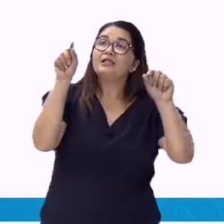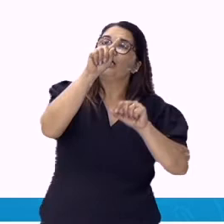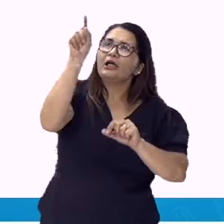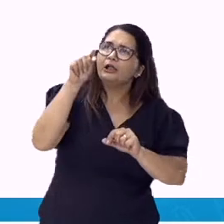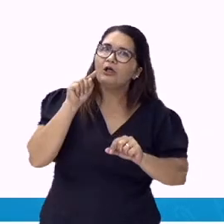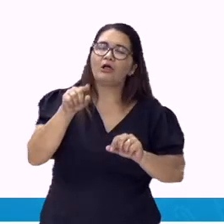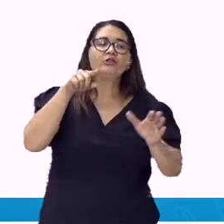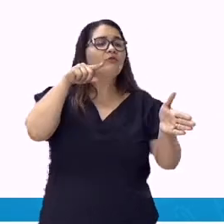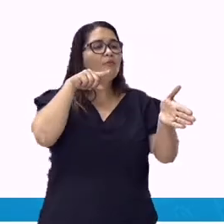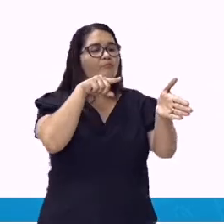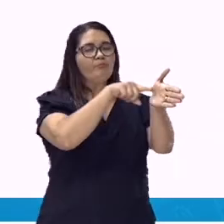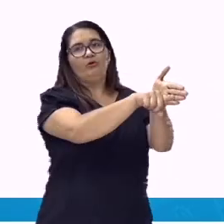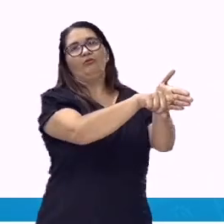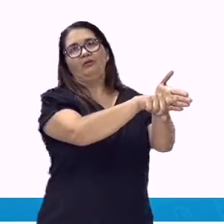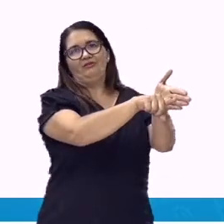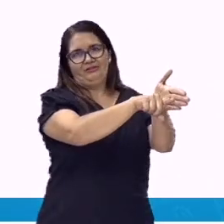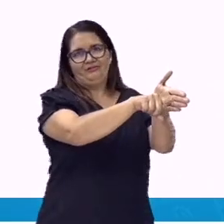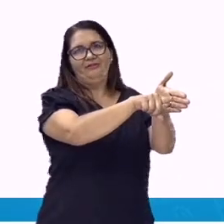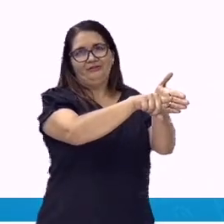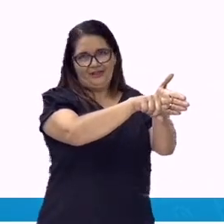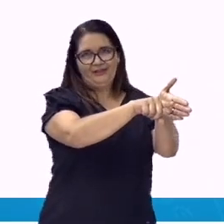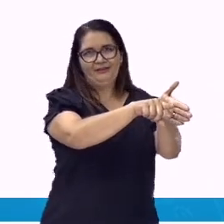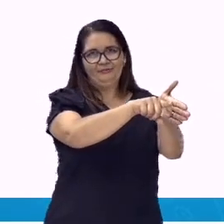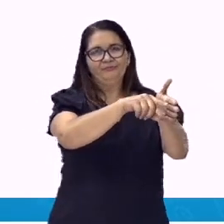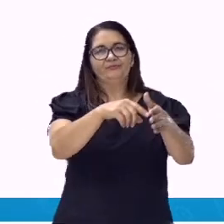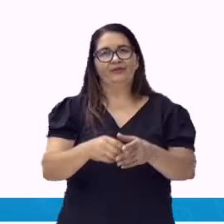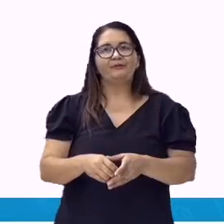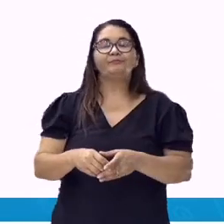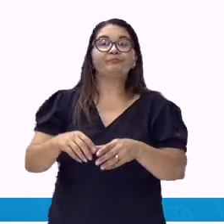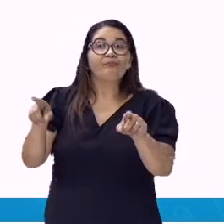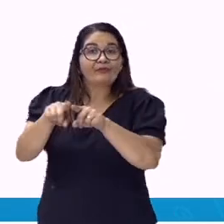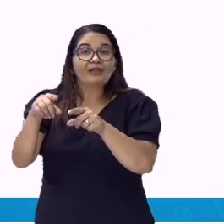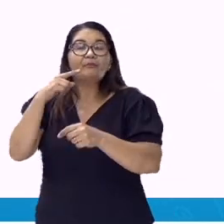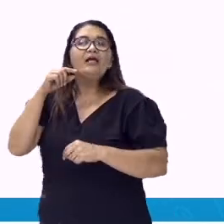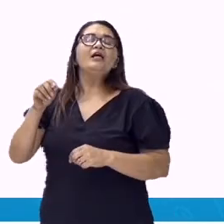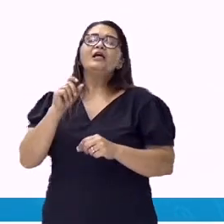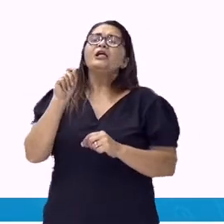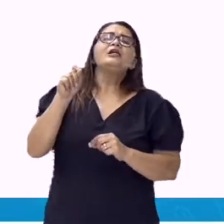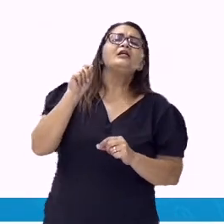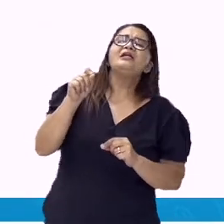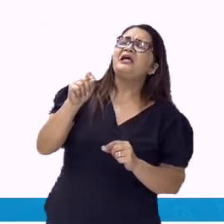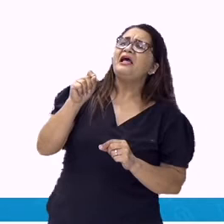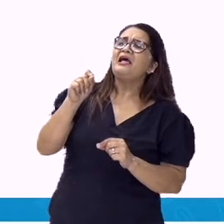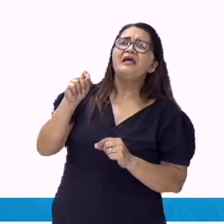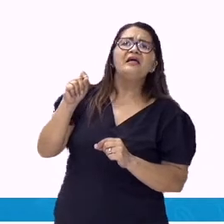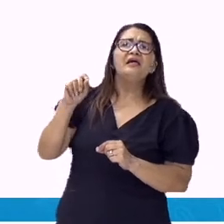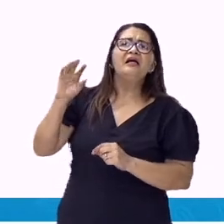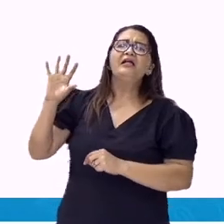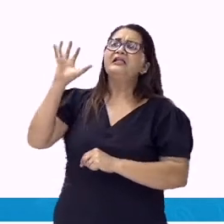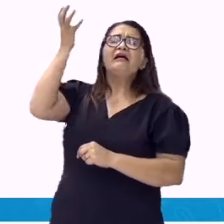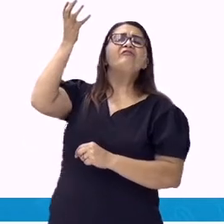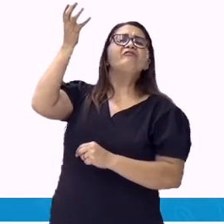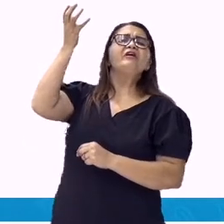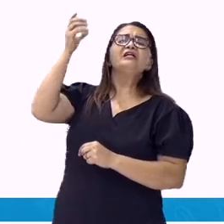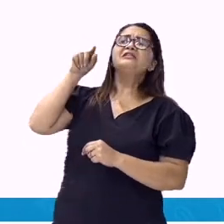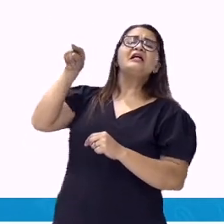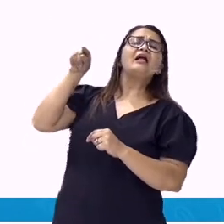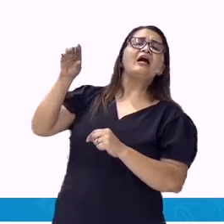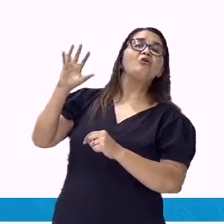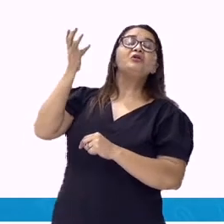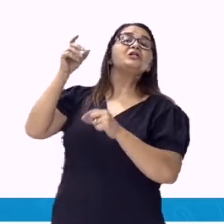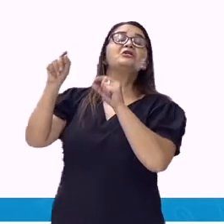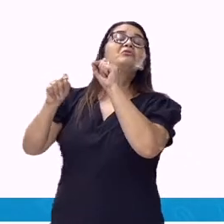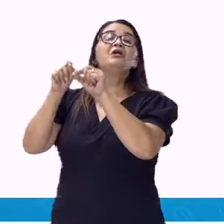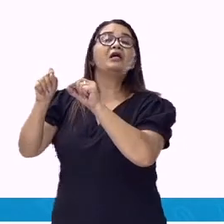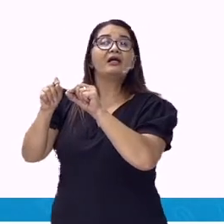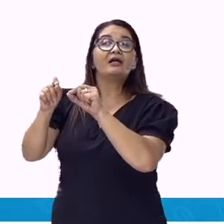na festa? Oração interrogativa direta. Ela queria saber o que teria acontecido com a